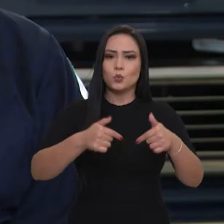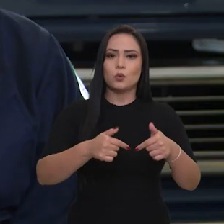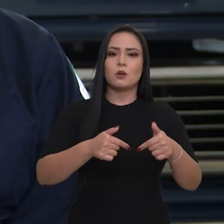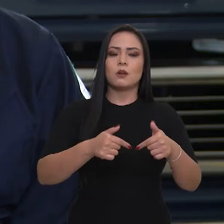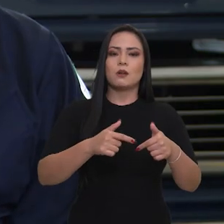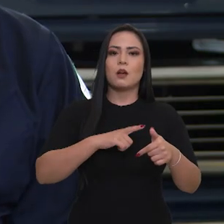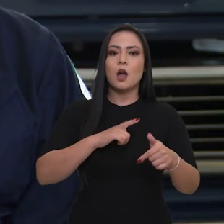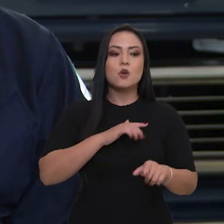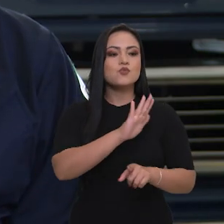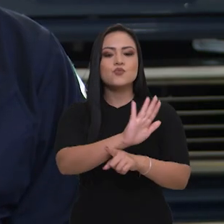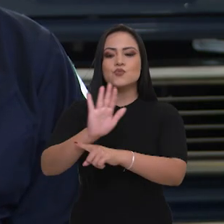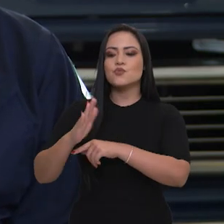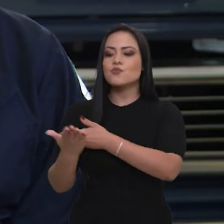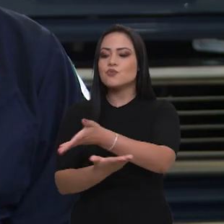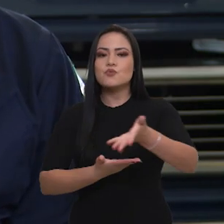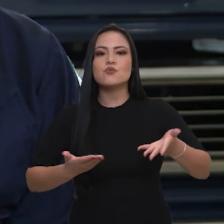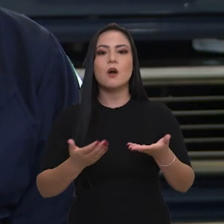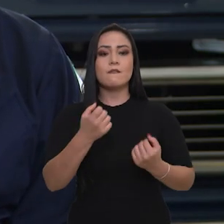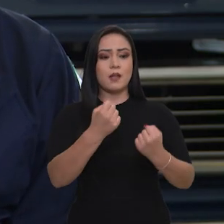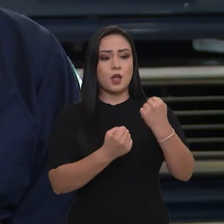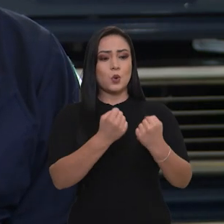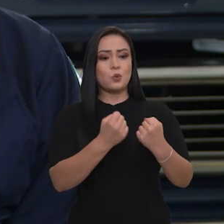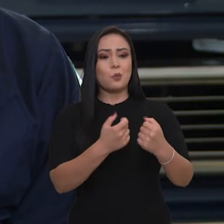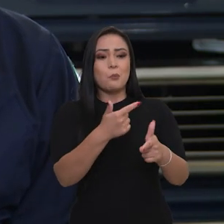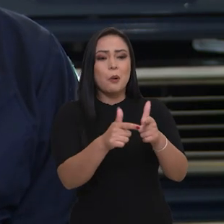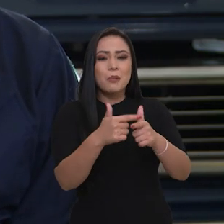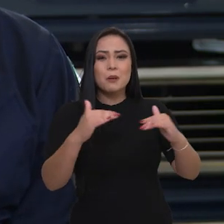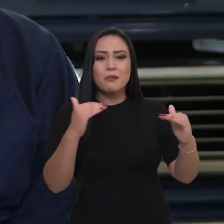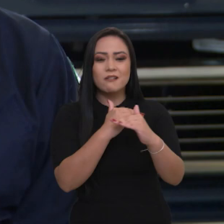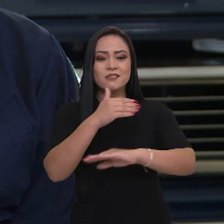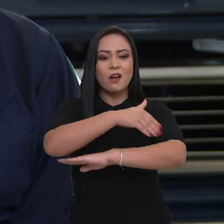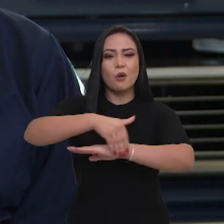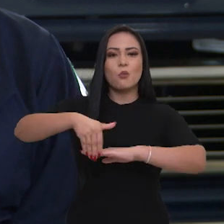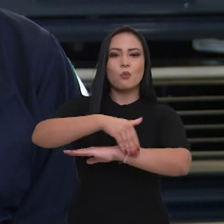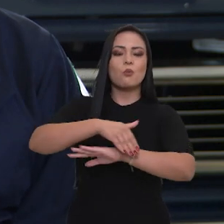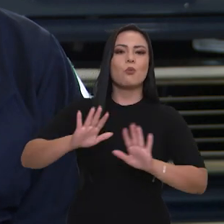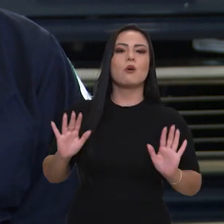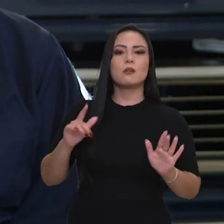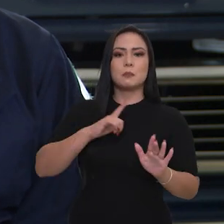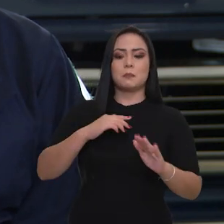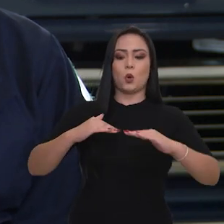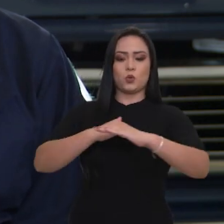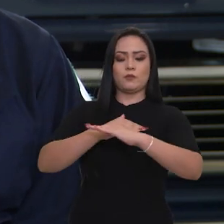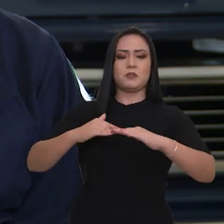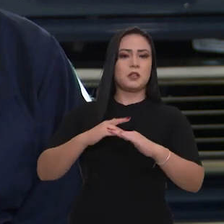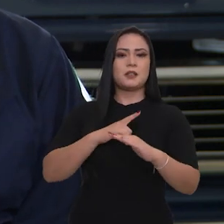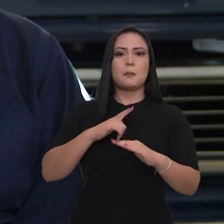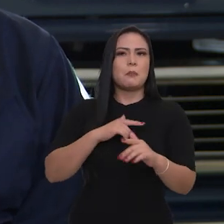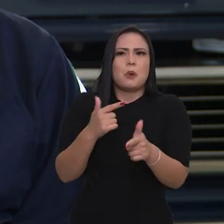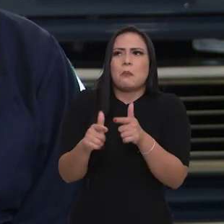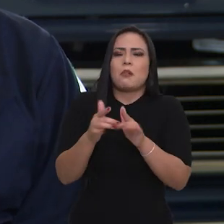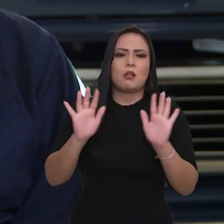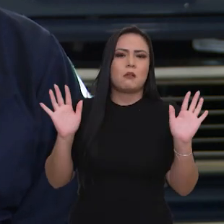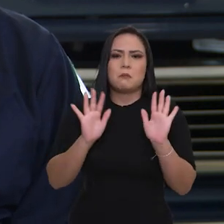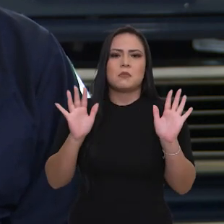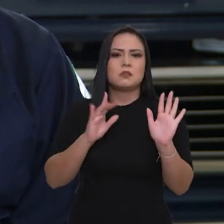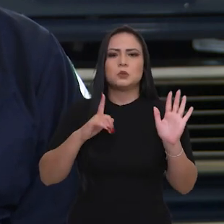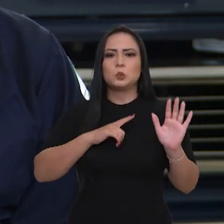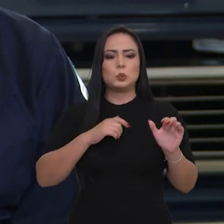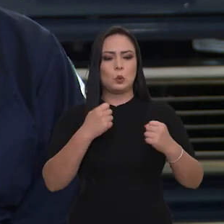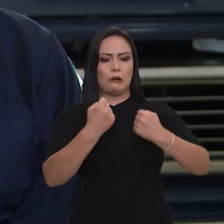atuamos socorrendo aqueles veículos imobilizados nas rodovias por qualquer pane